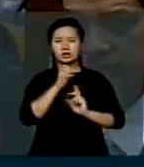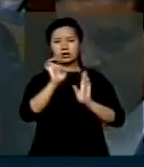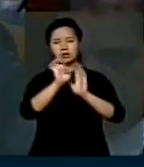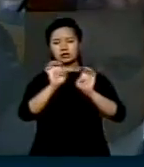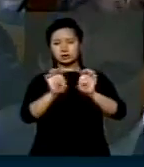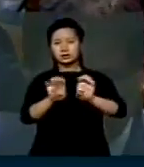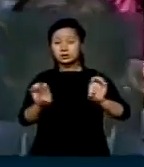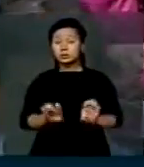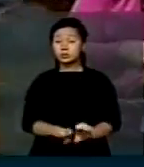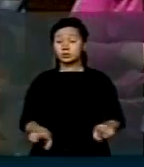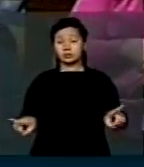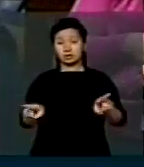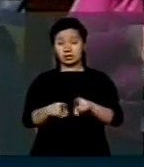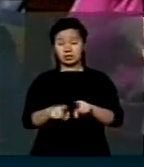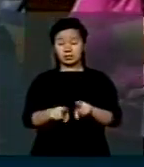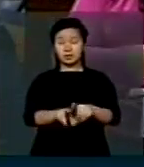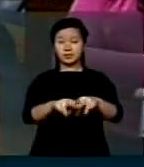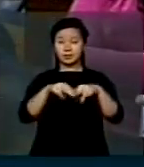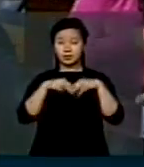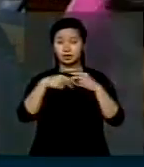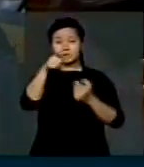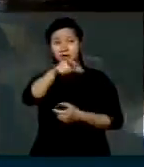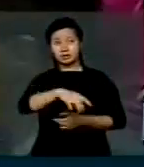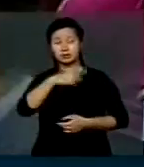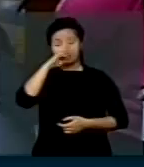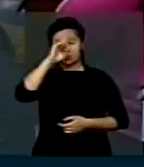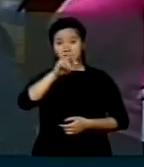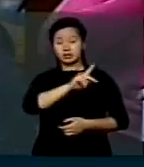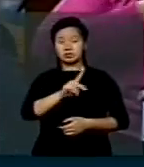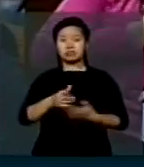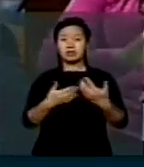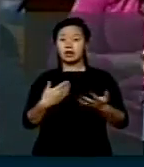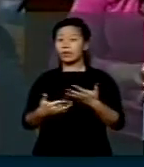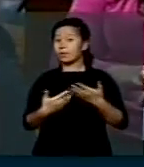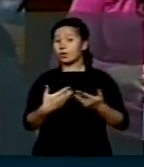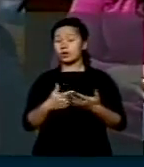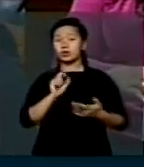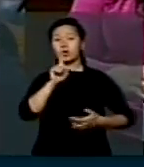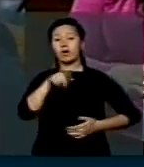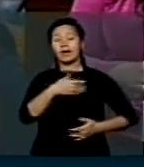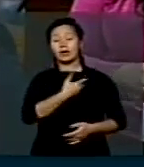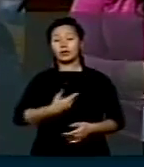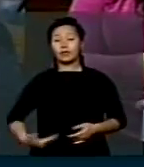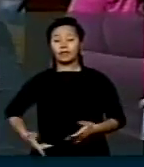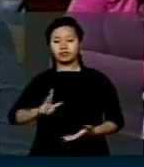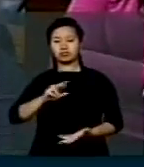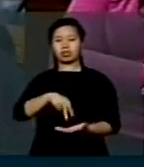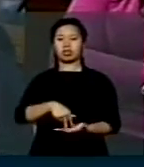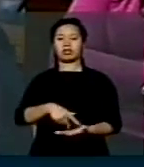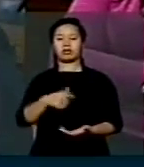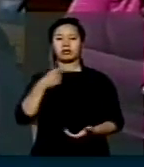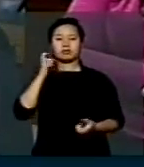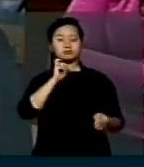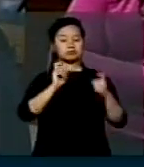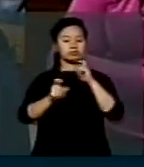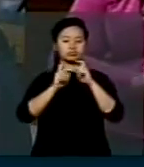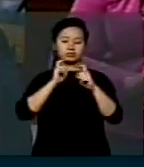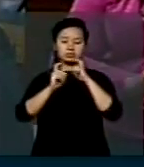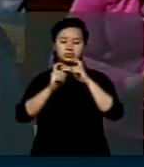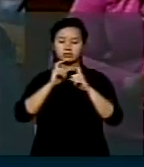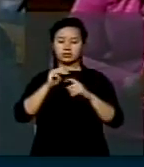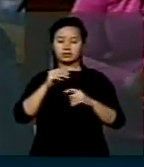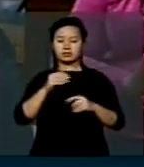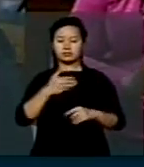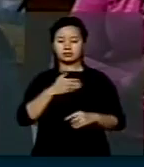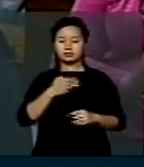estrutural. Então, presidente, independente do governo que esteja na gestão